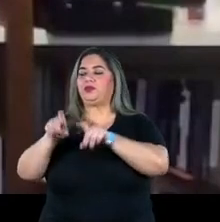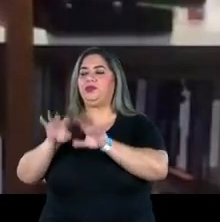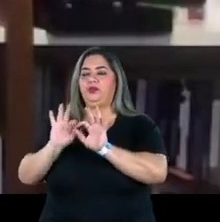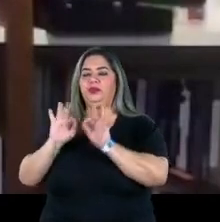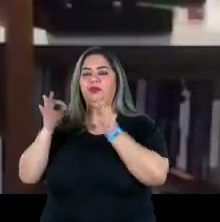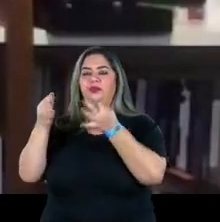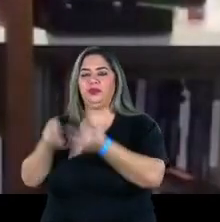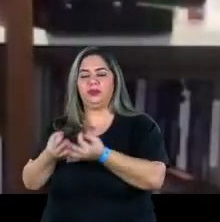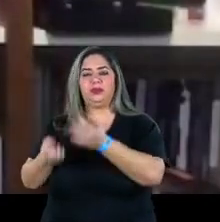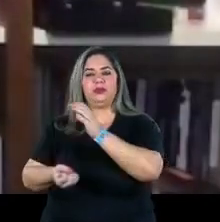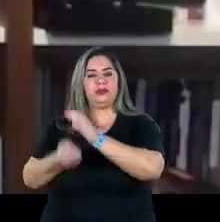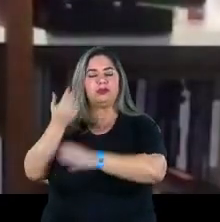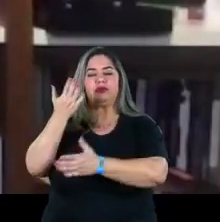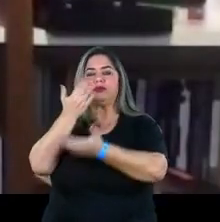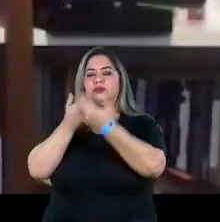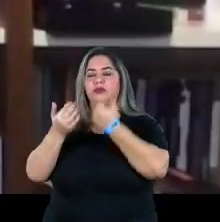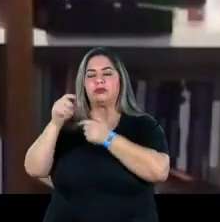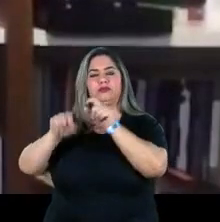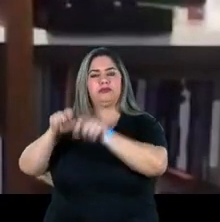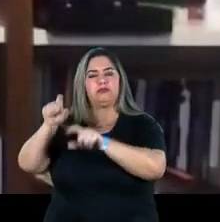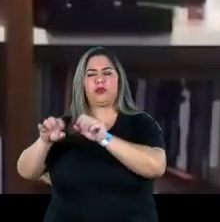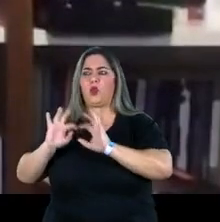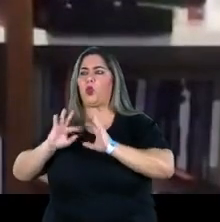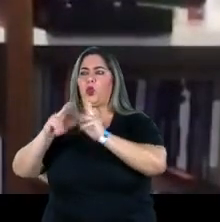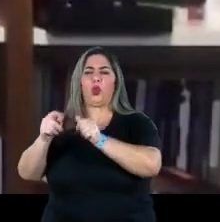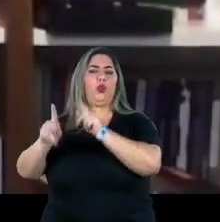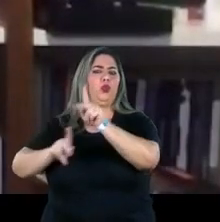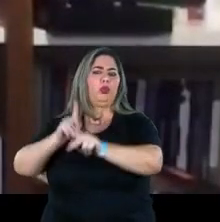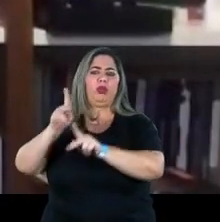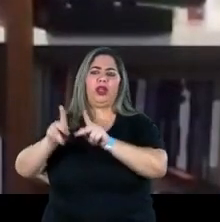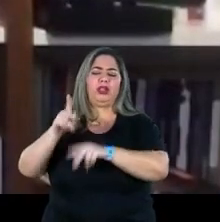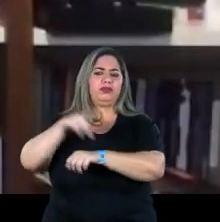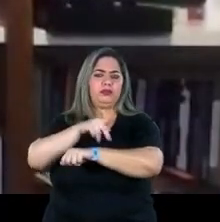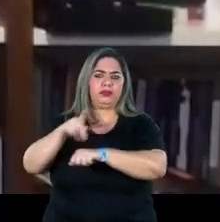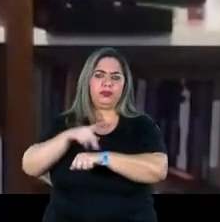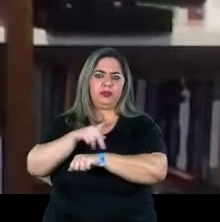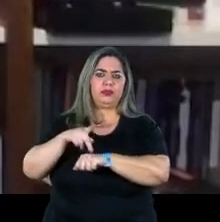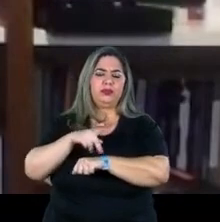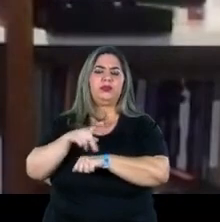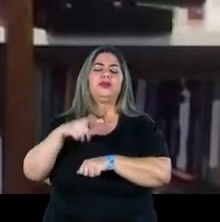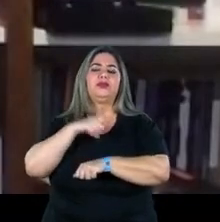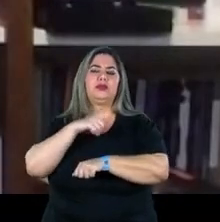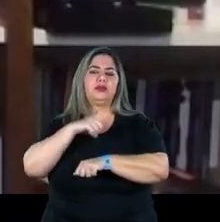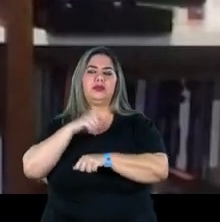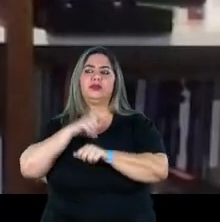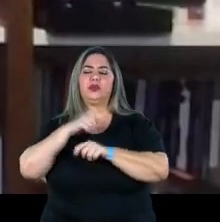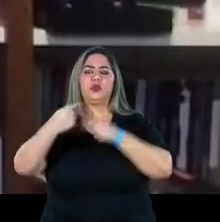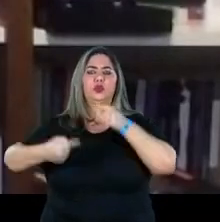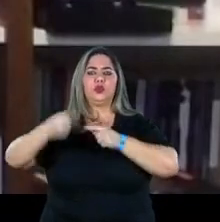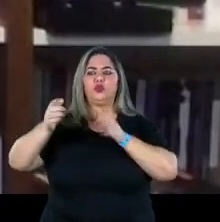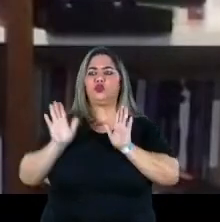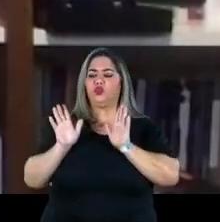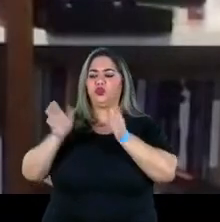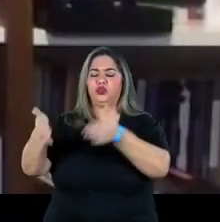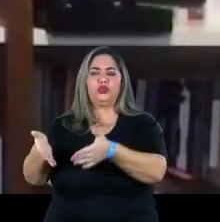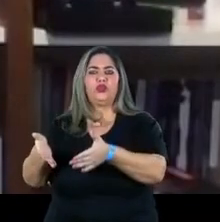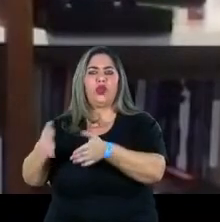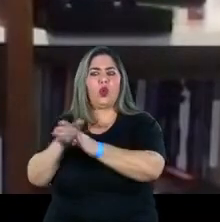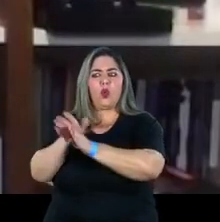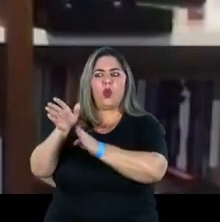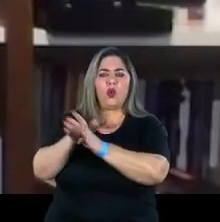importantíssima de produção de alimento para todo o país e que teve toda uma política voltada com